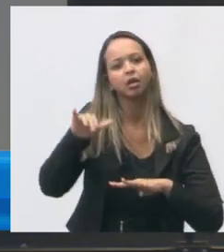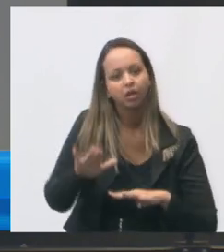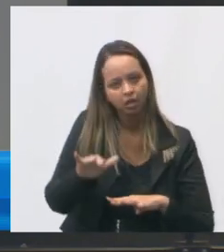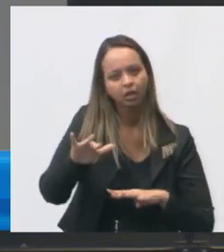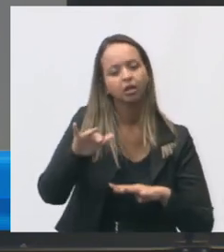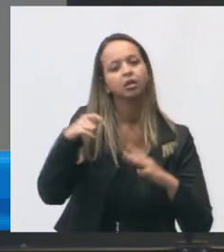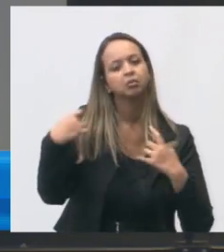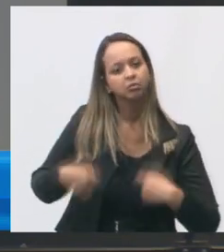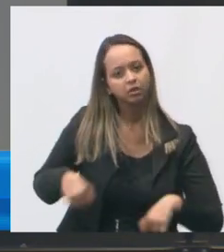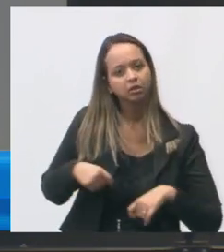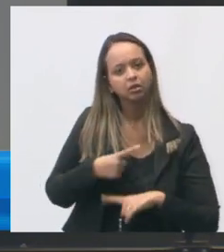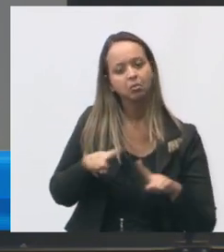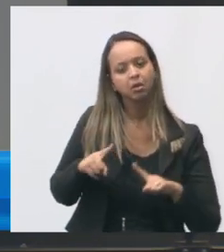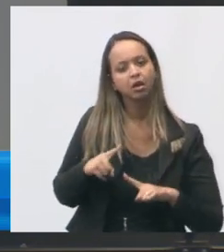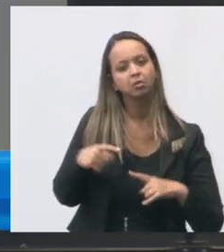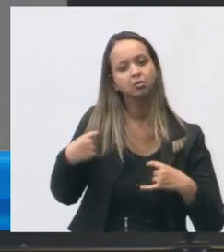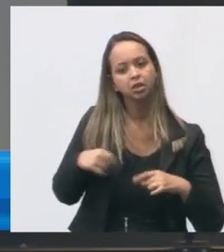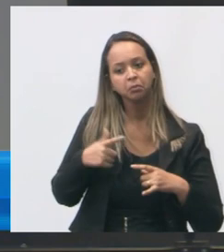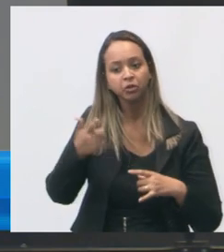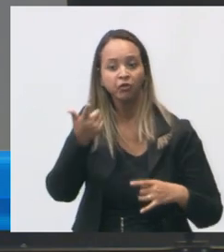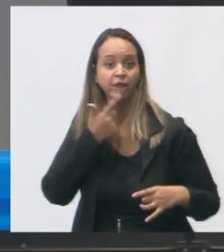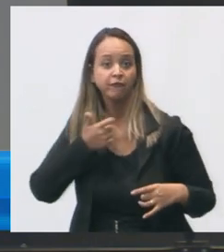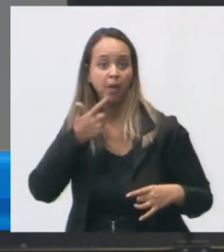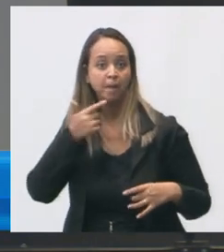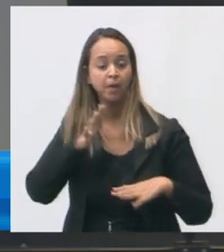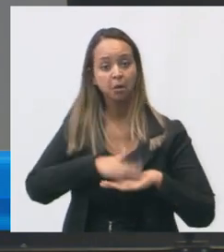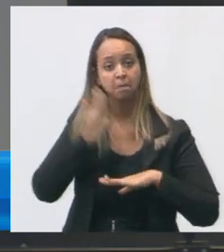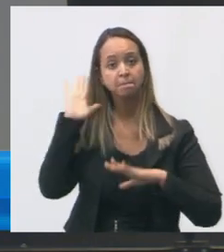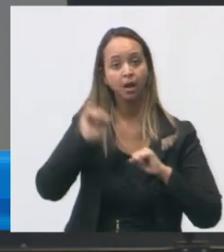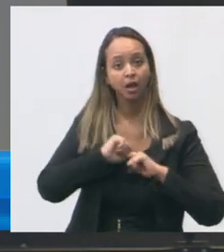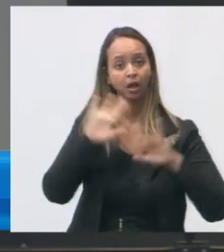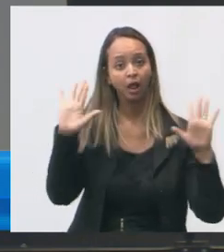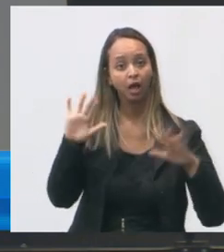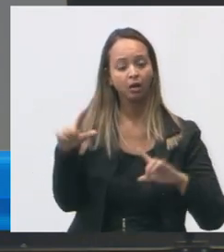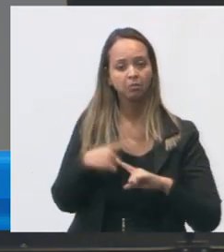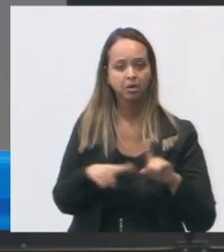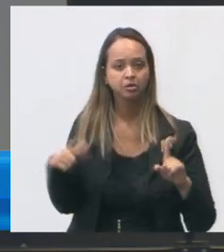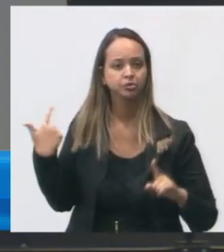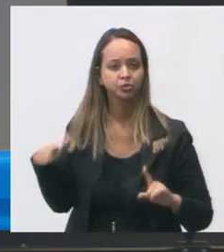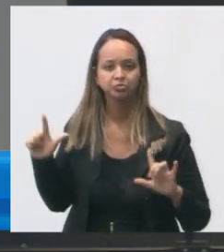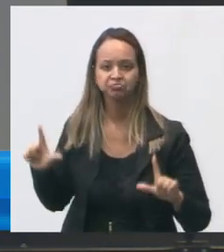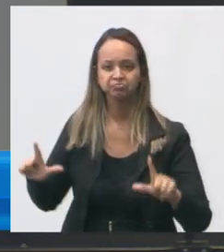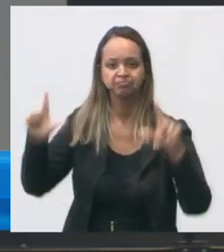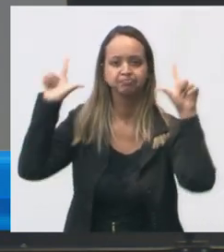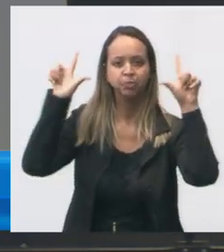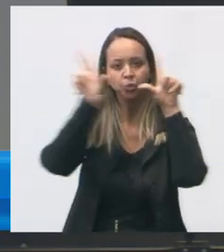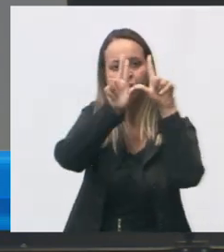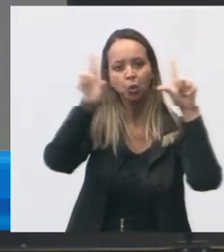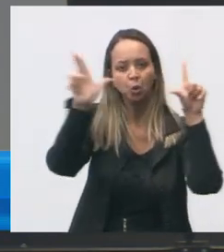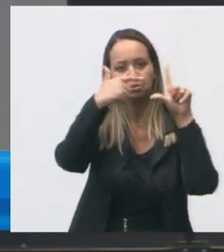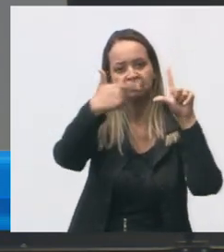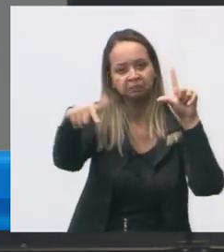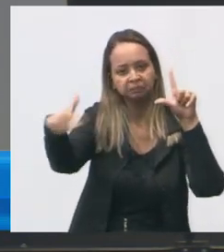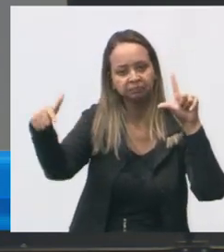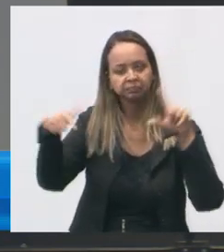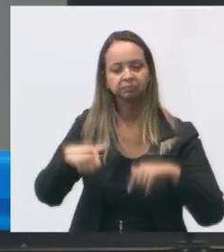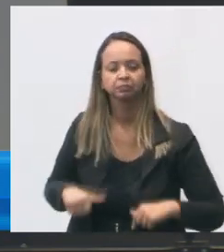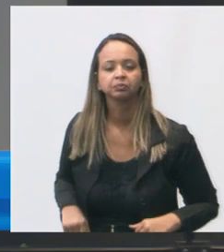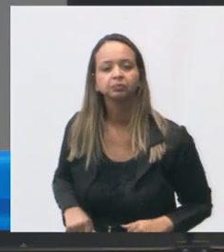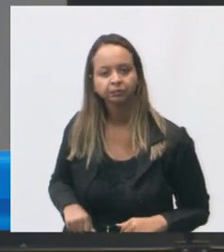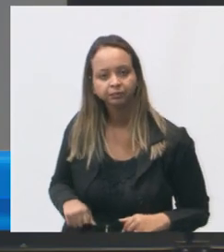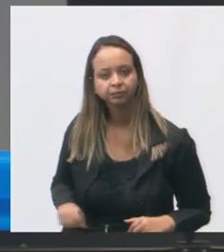não tem uma faixa podia pintar de vermelho aqui para ficar melhor e também não tem identificação do nome da unidade aqui são